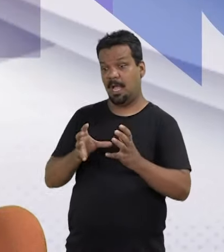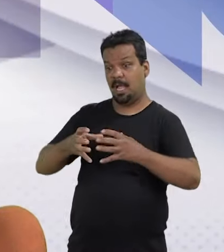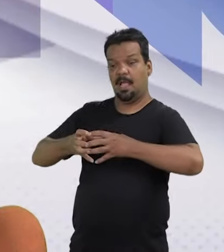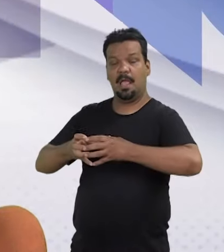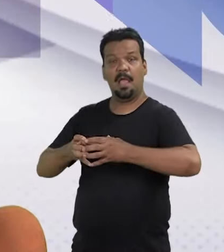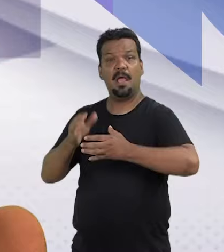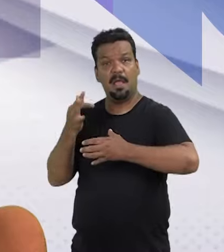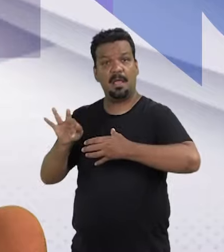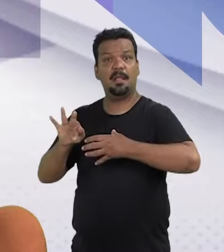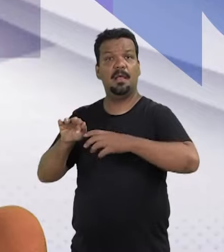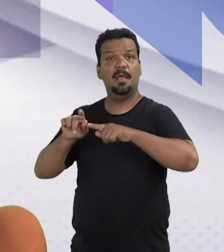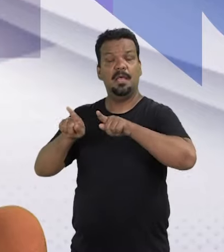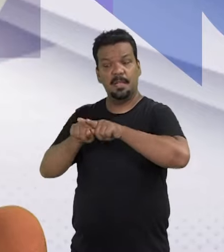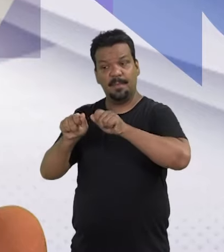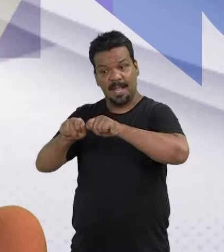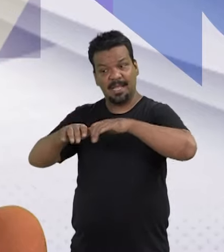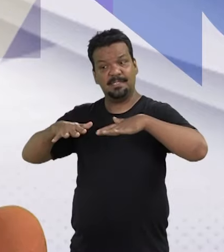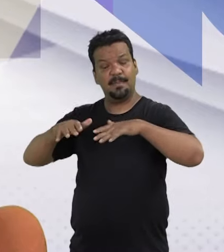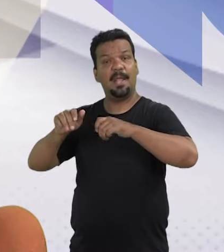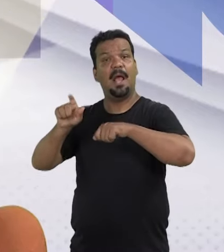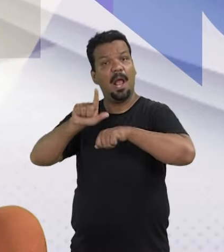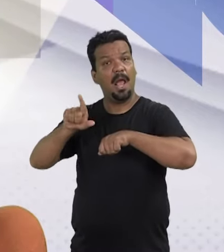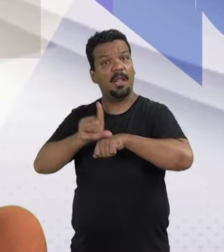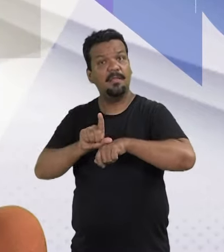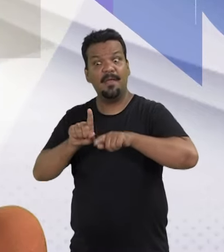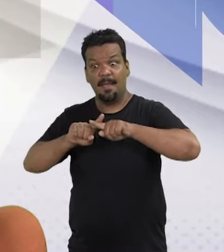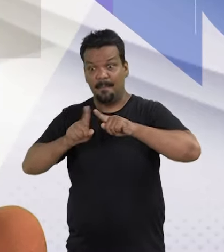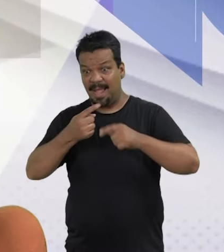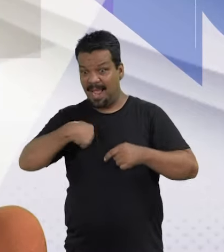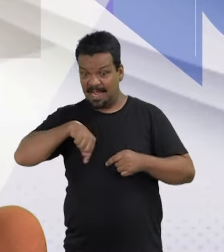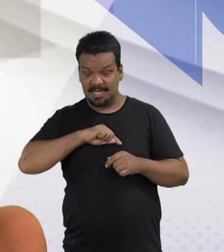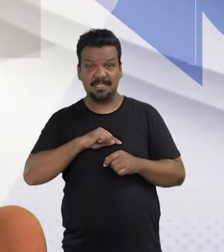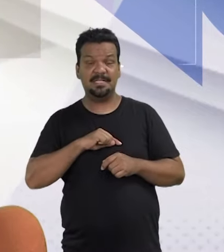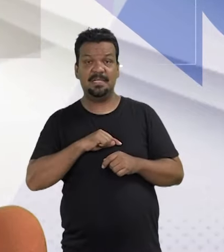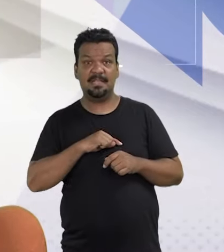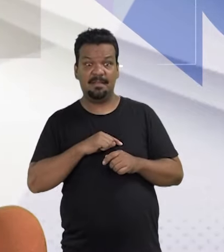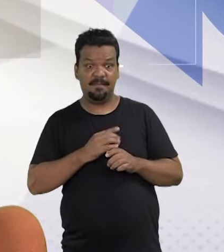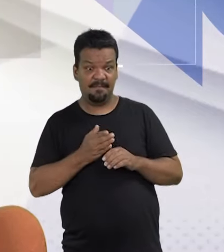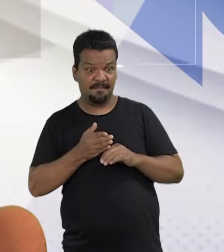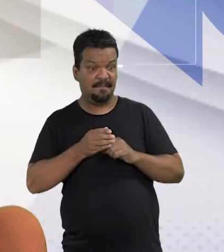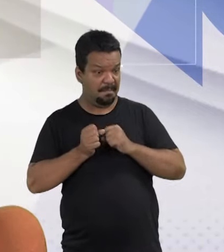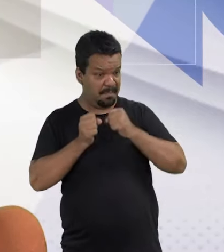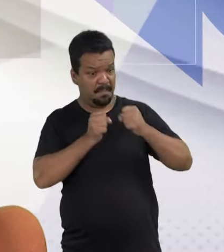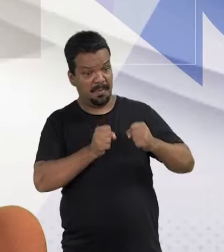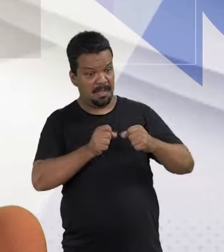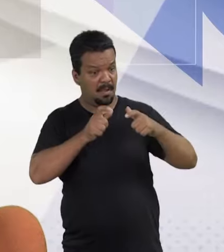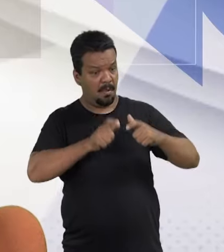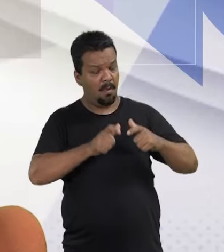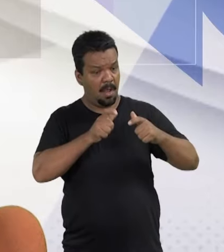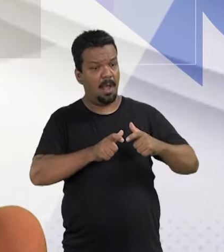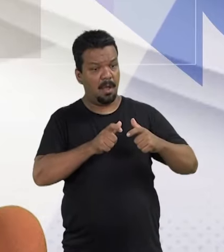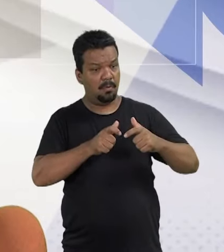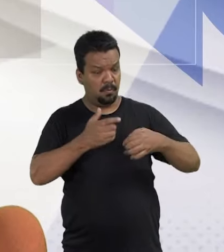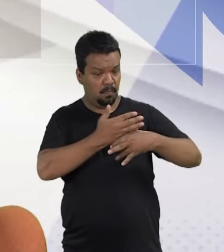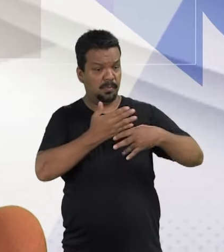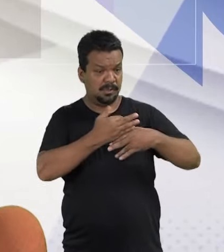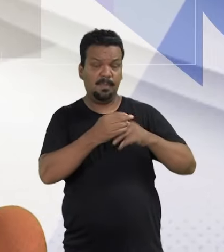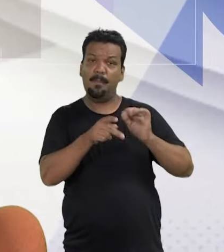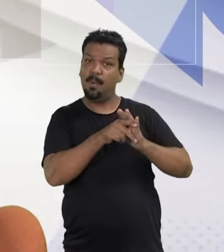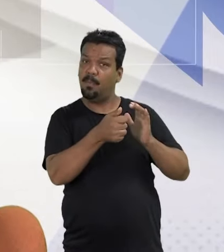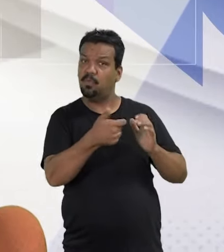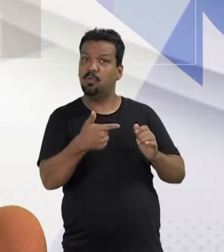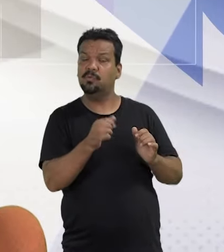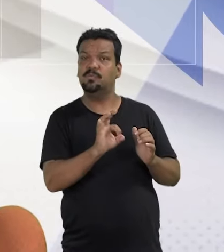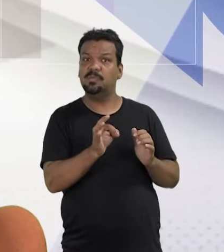na Câmara Federal e nas Assembleias Legislativas. Mas, quando a gente vai para o poder local, o município é